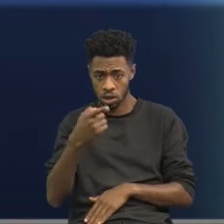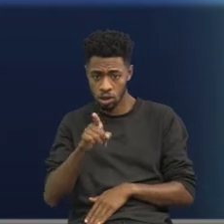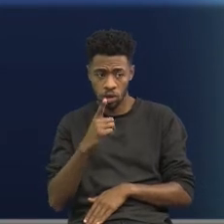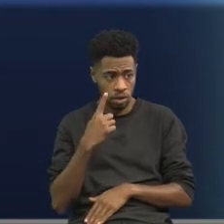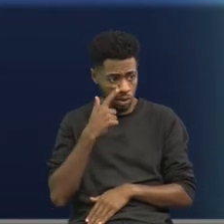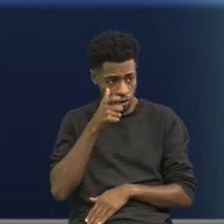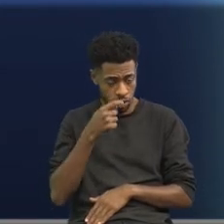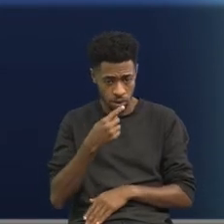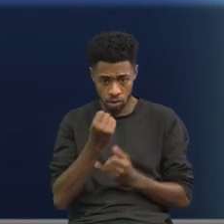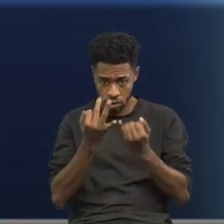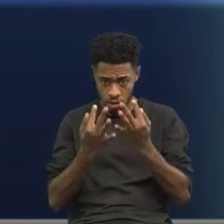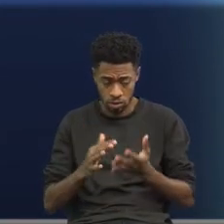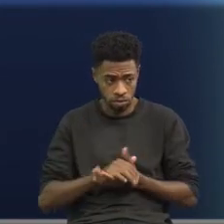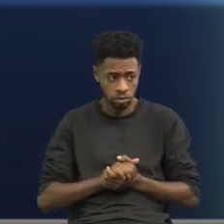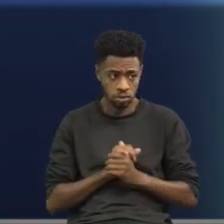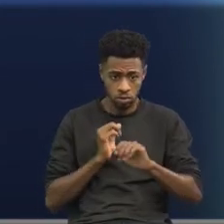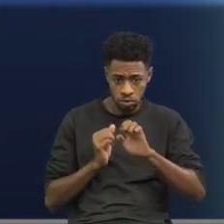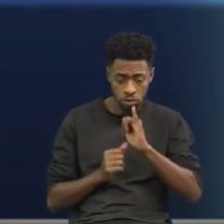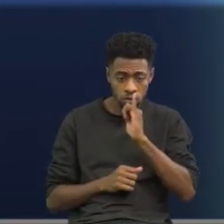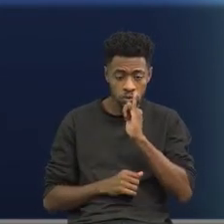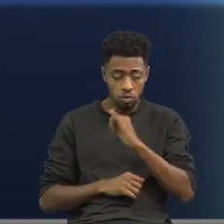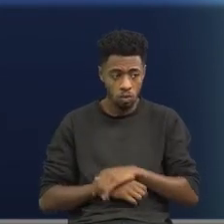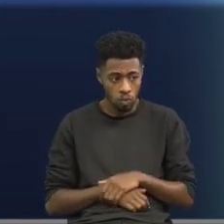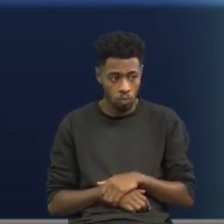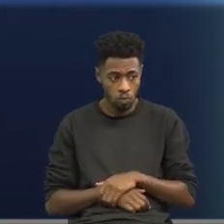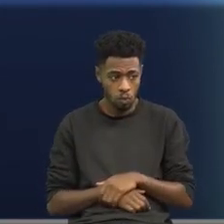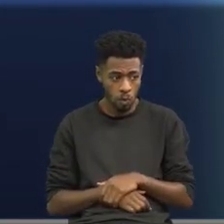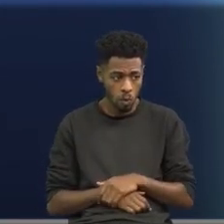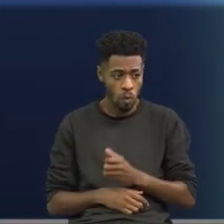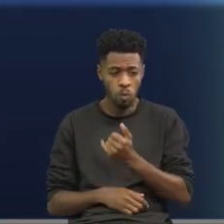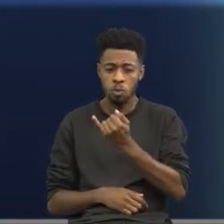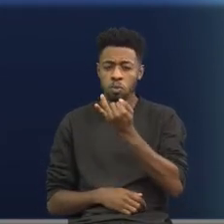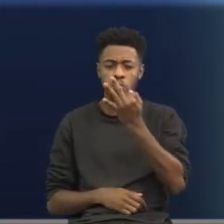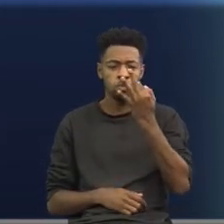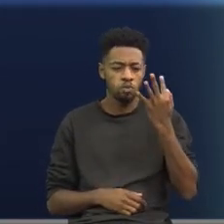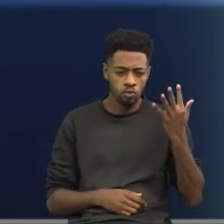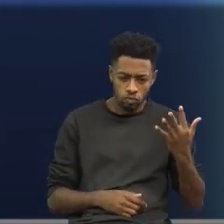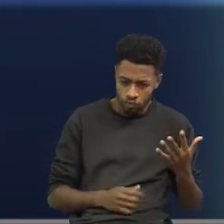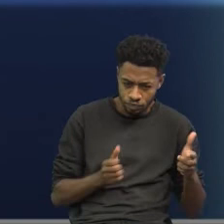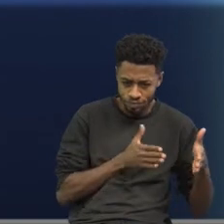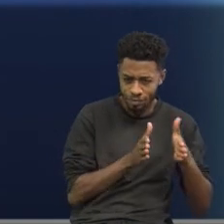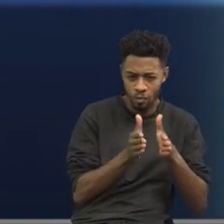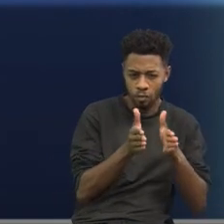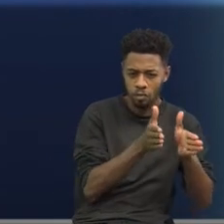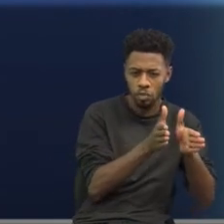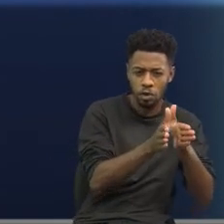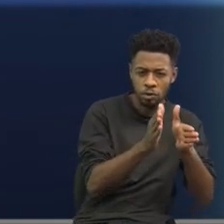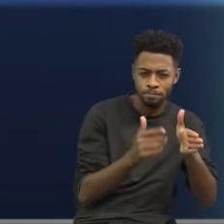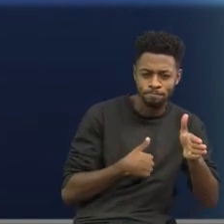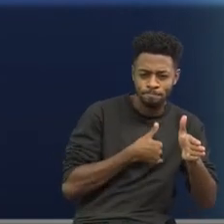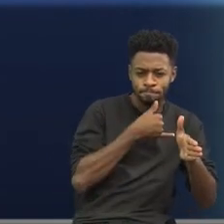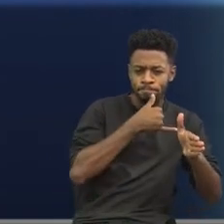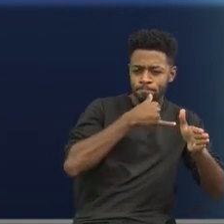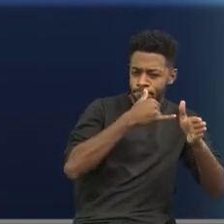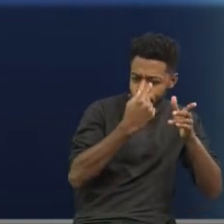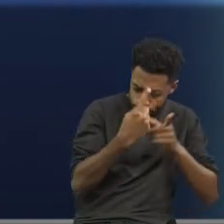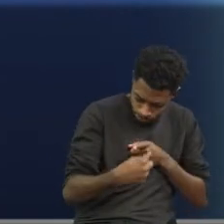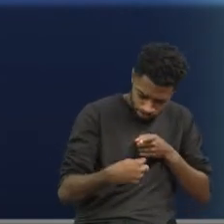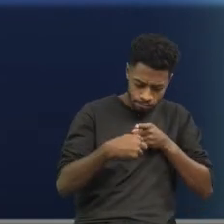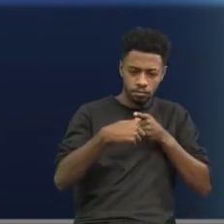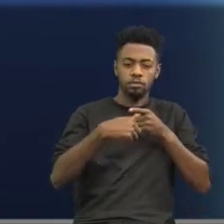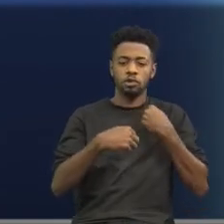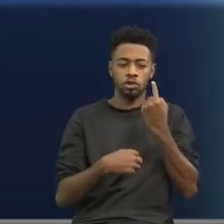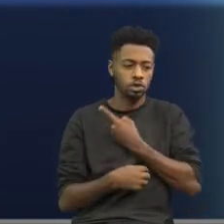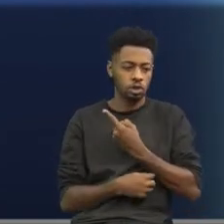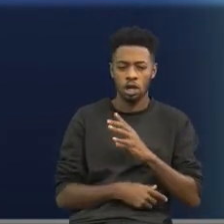versos do Tomás Antônio Gonzaga. Olha a letra E. Ah, enquanto os destinos impiedosos não voltam contra nós, a facirada, façamos sim, façamos,